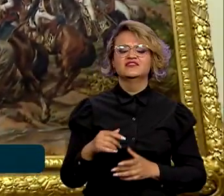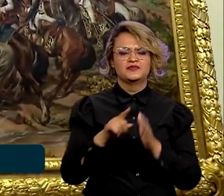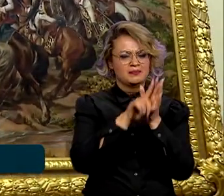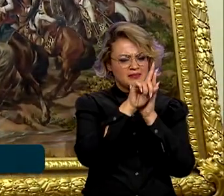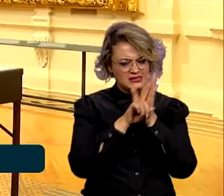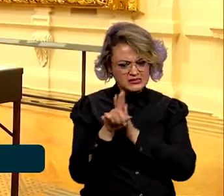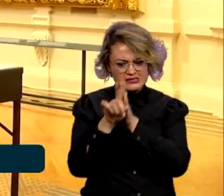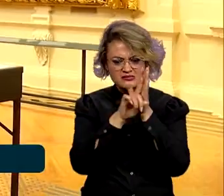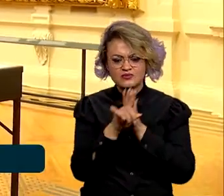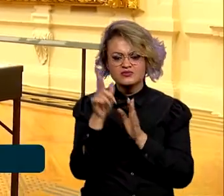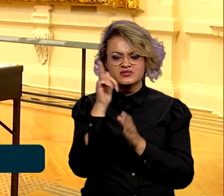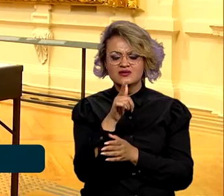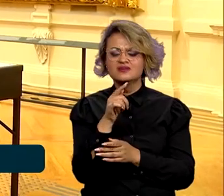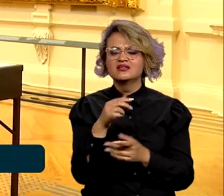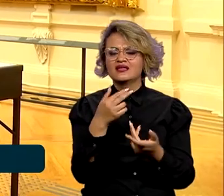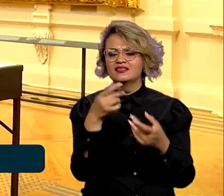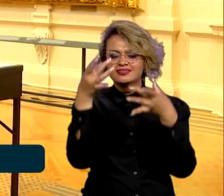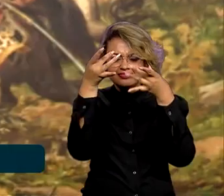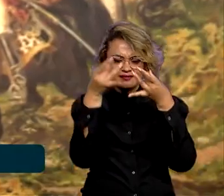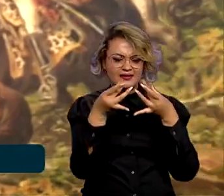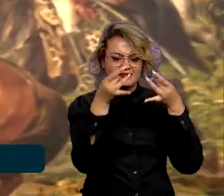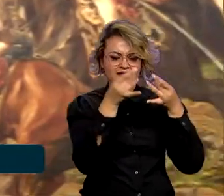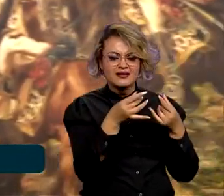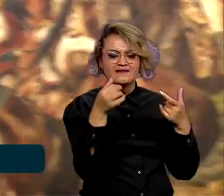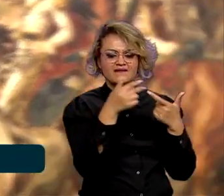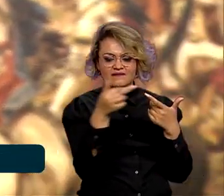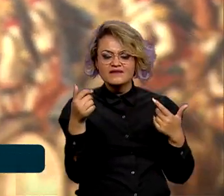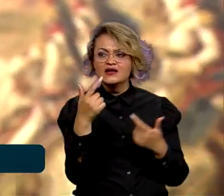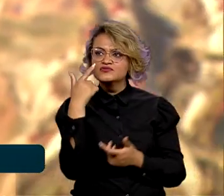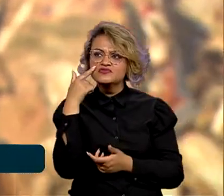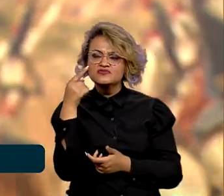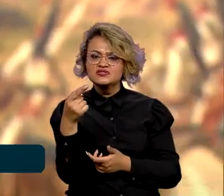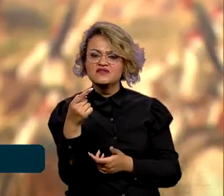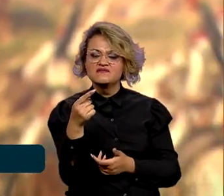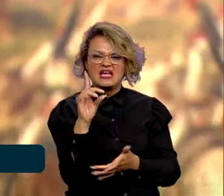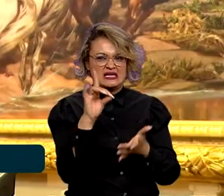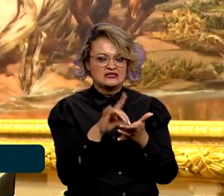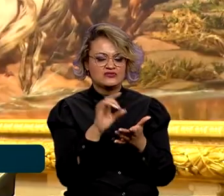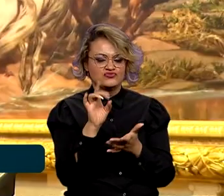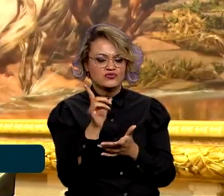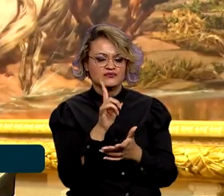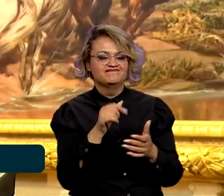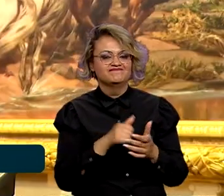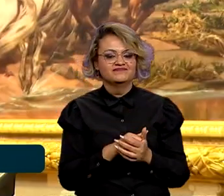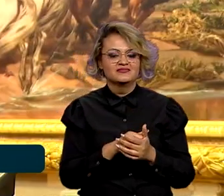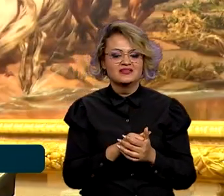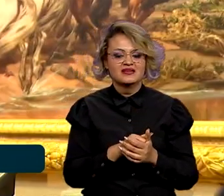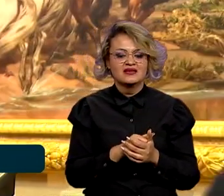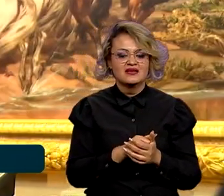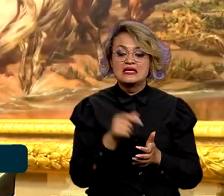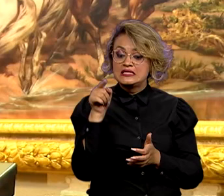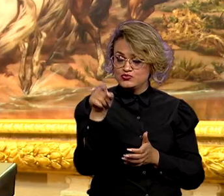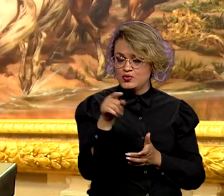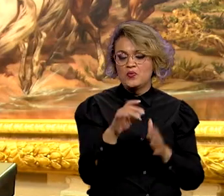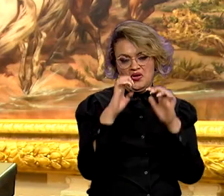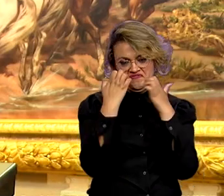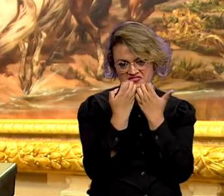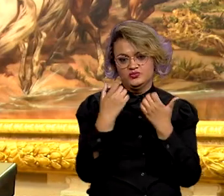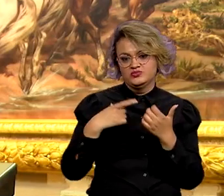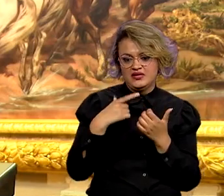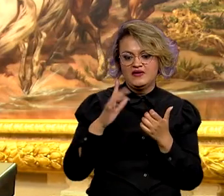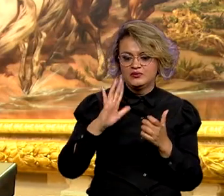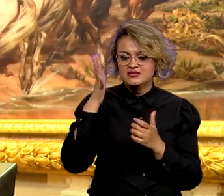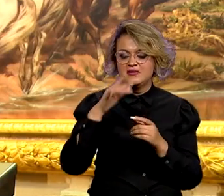pesquisa, há diversos detalhes que vão além da realidade. O que é fiel é o evento, né?